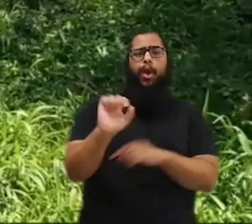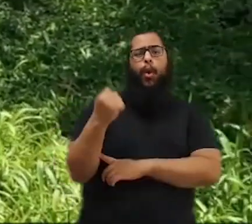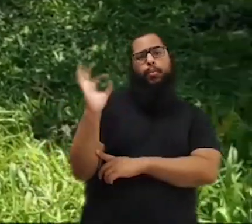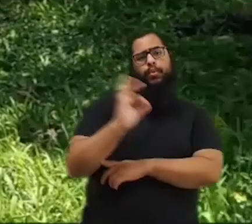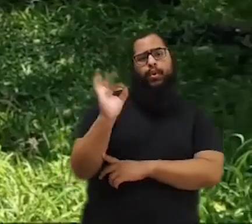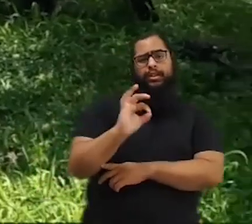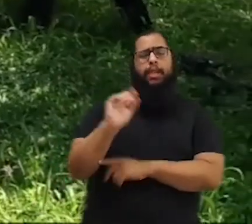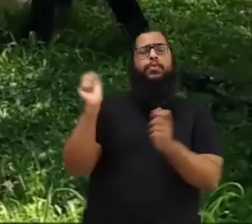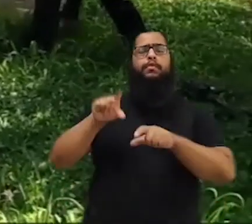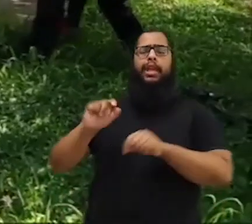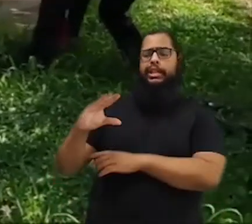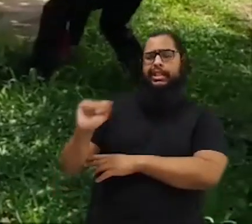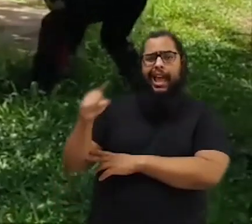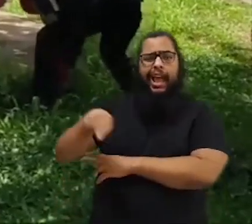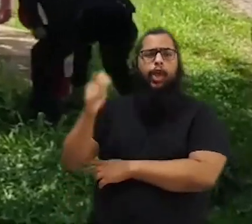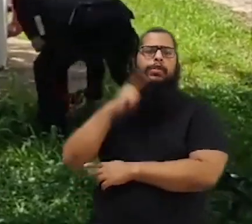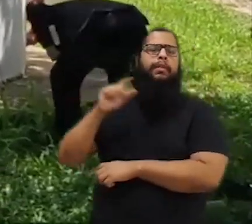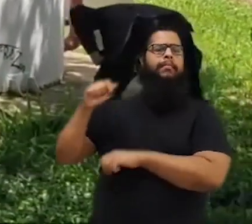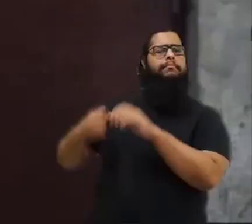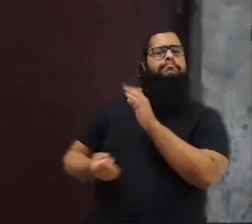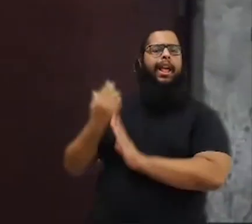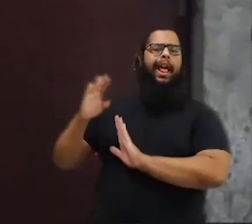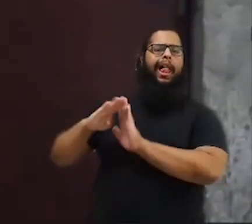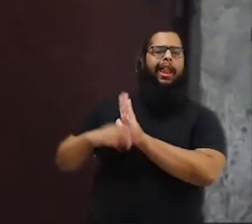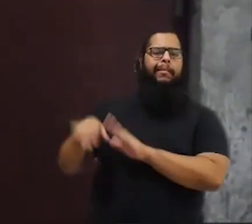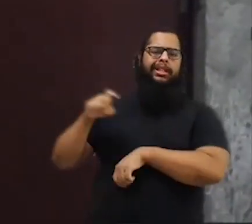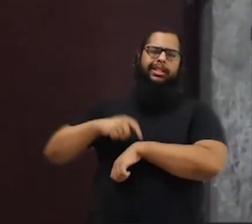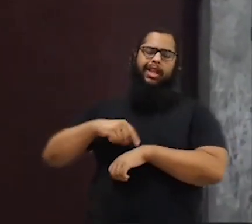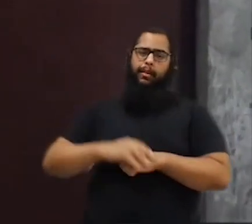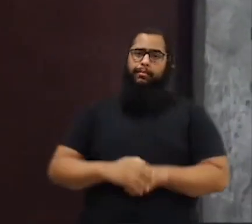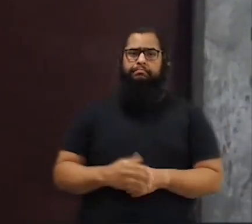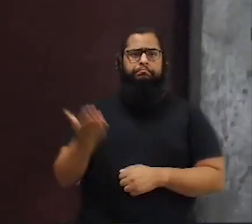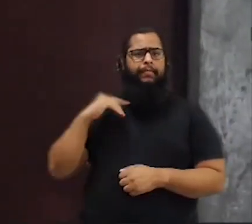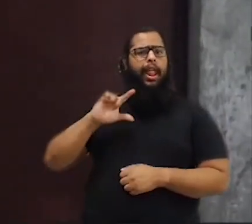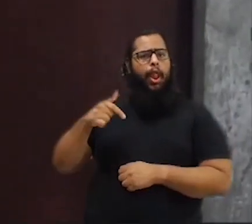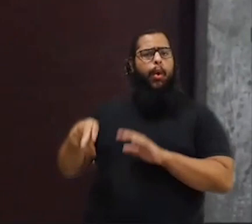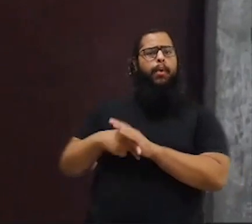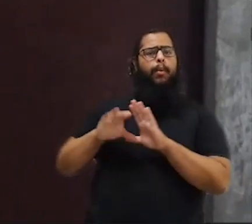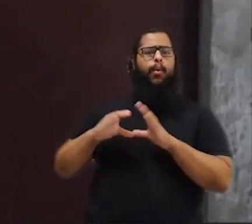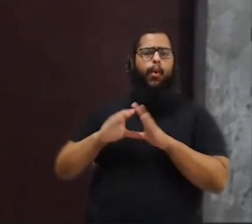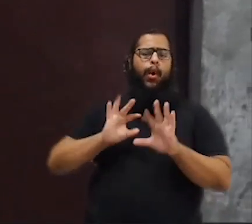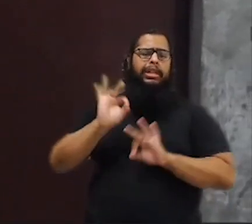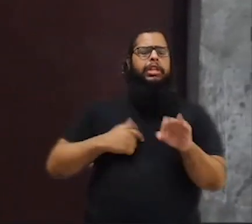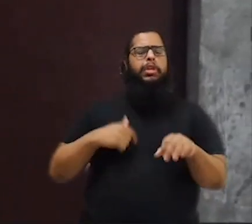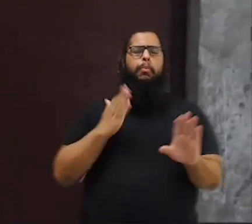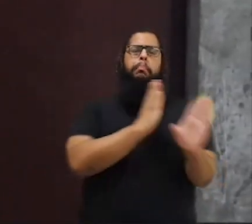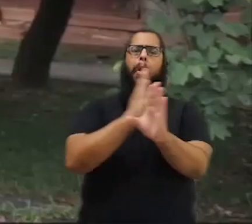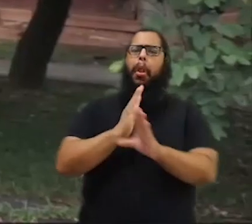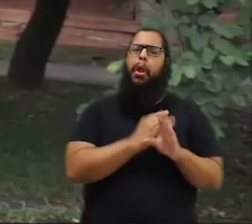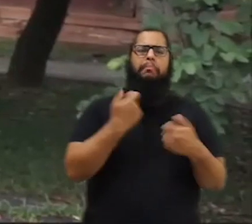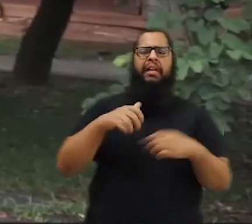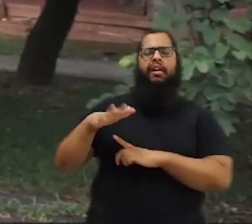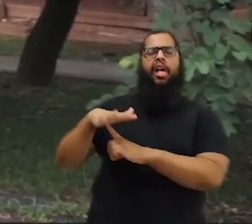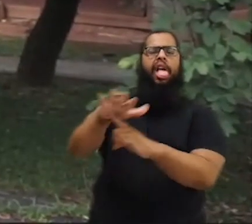% e permitiu aos SEAS mais tempo para fazer a lista. Na época que o London foi SEAS, eu achava todas as pistas sem precisar destruir as praças.